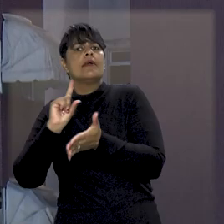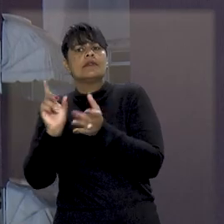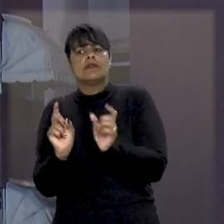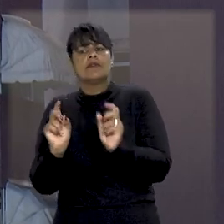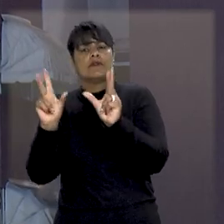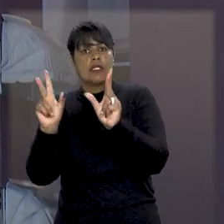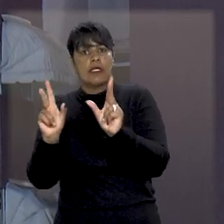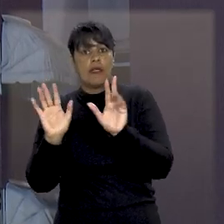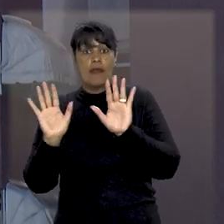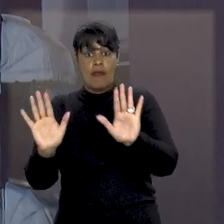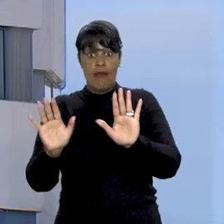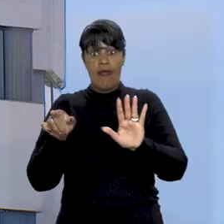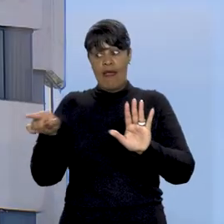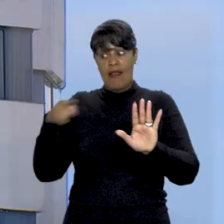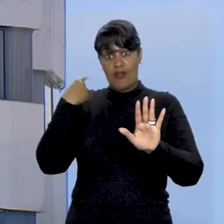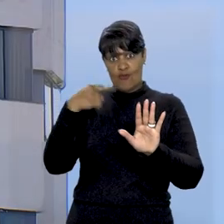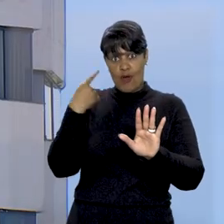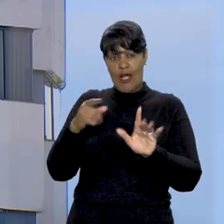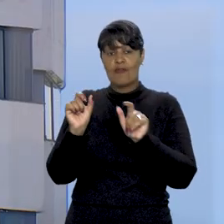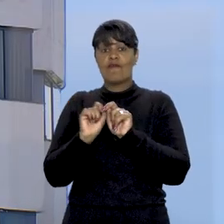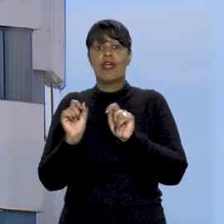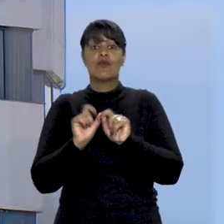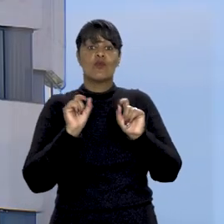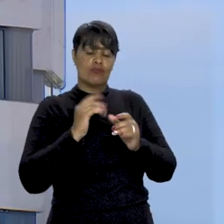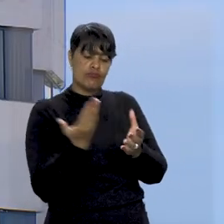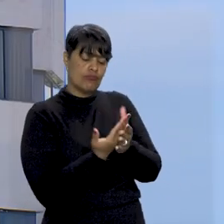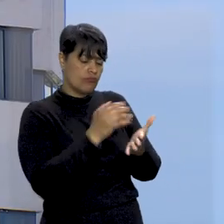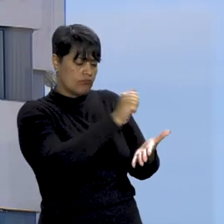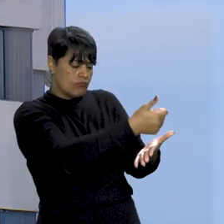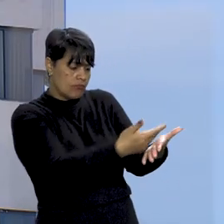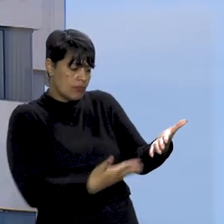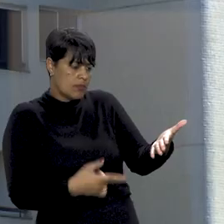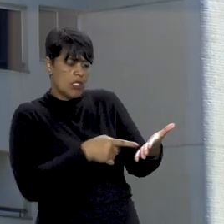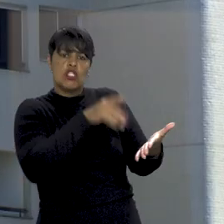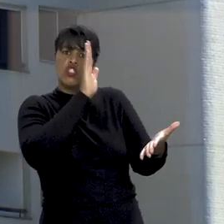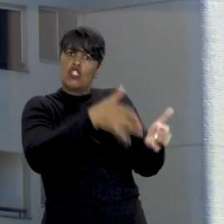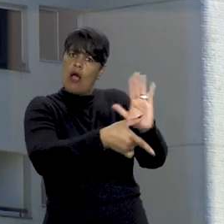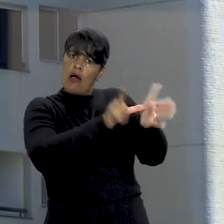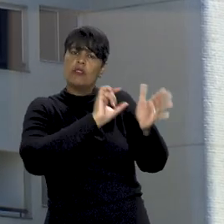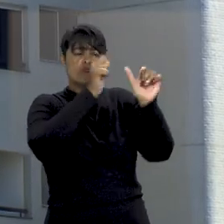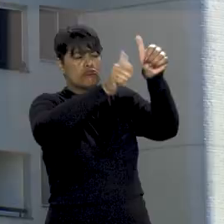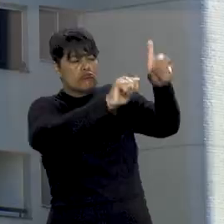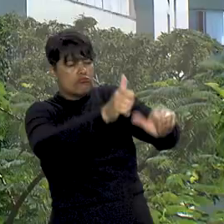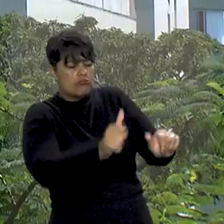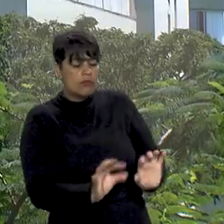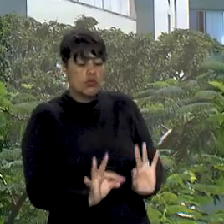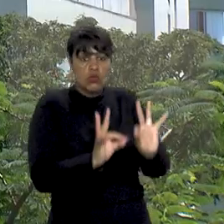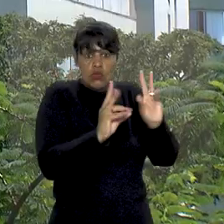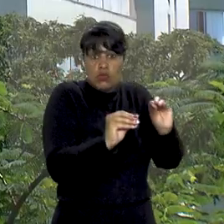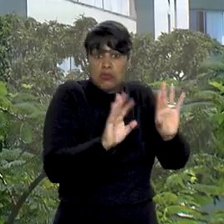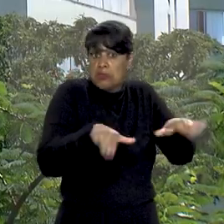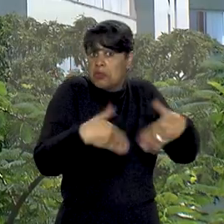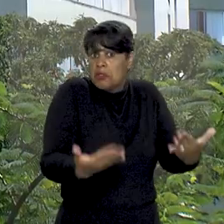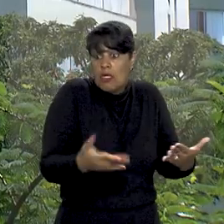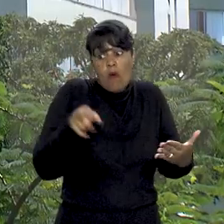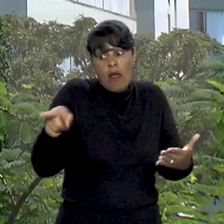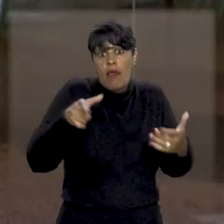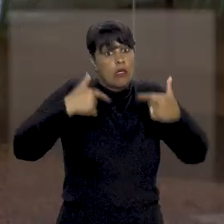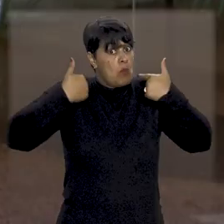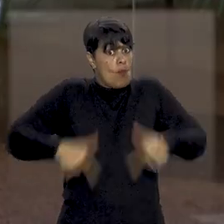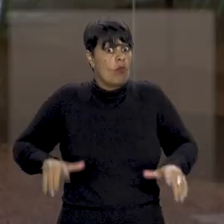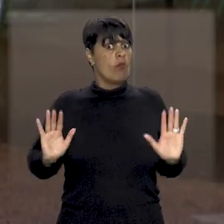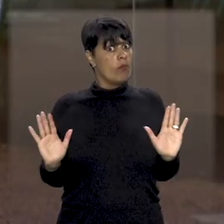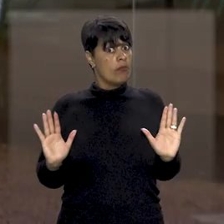A defesa da última adquirente sustentou que foram feitas as averiguações necessárias e por isso não houve má fé no negócio.